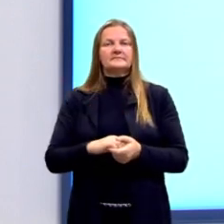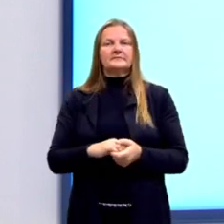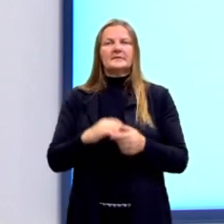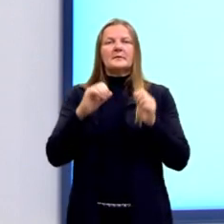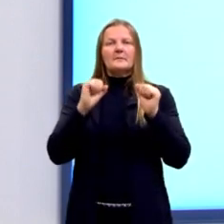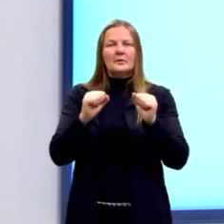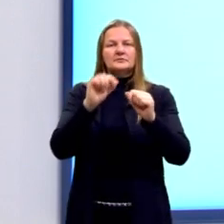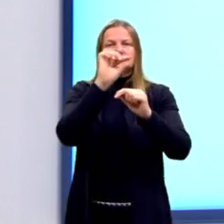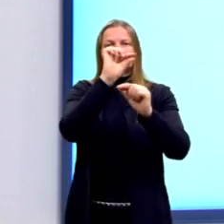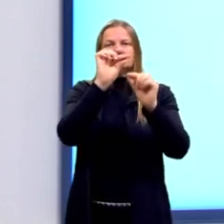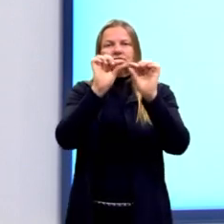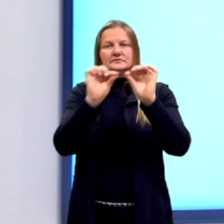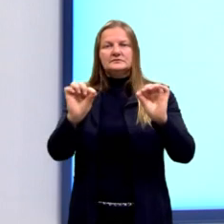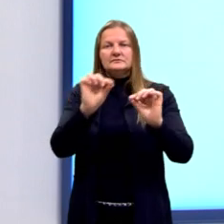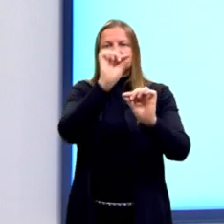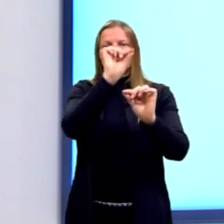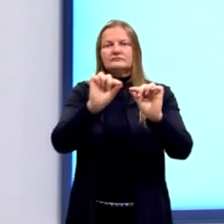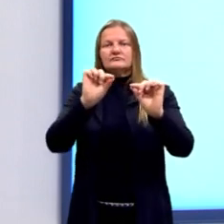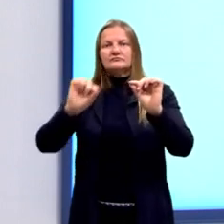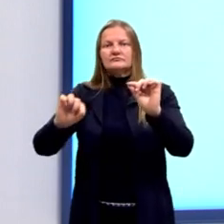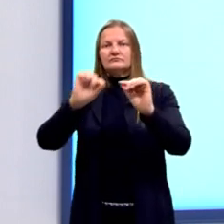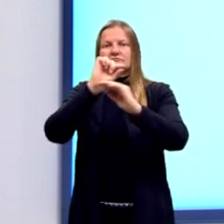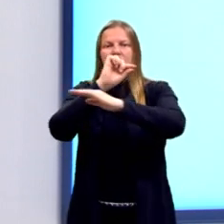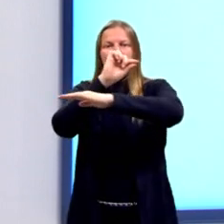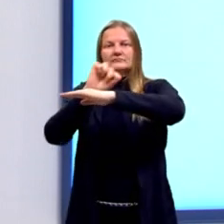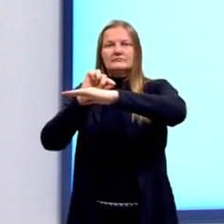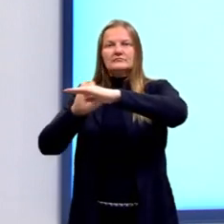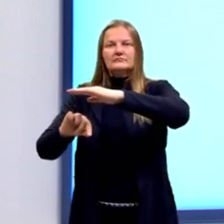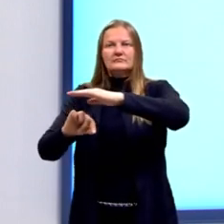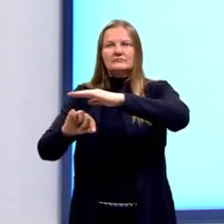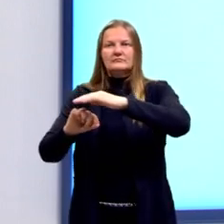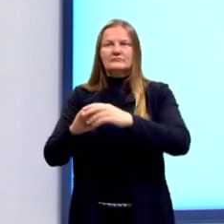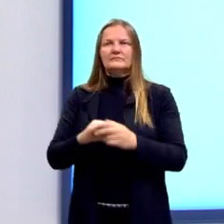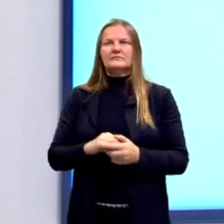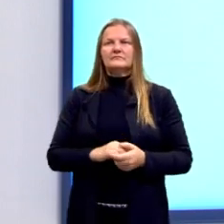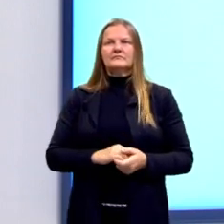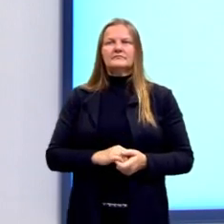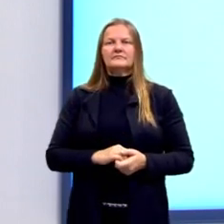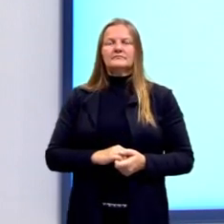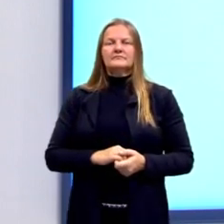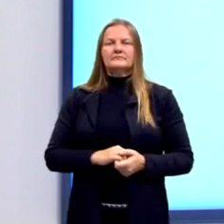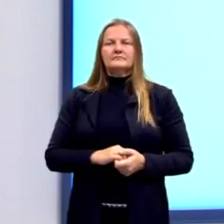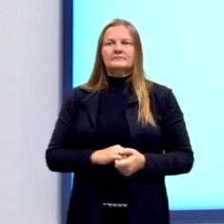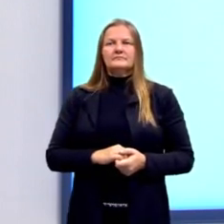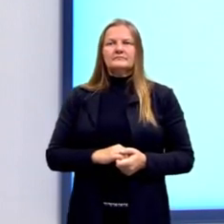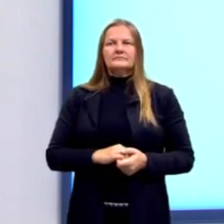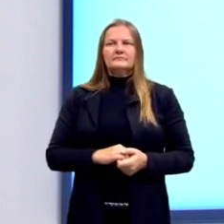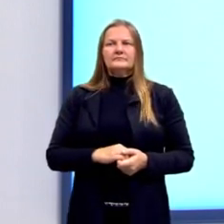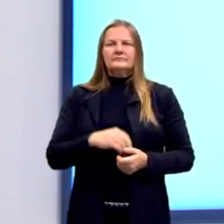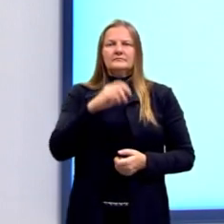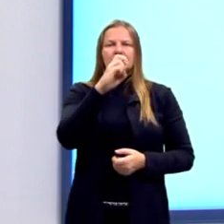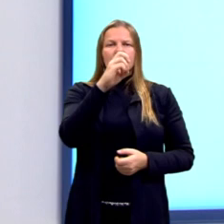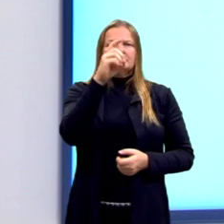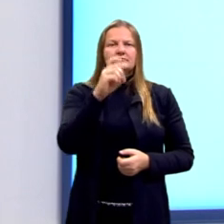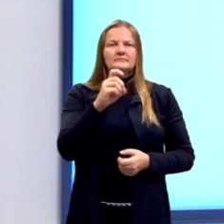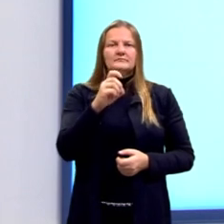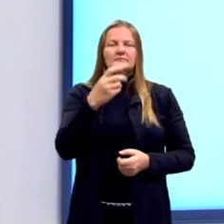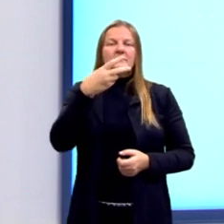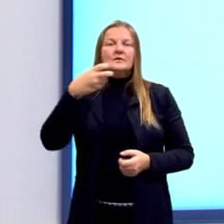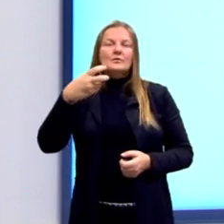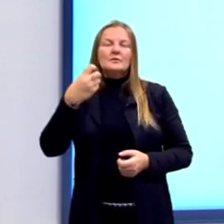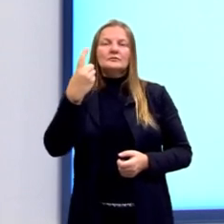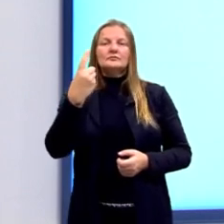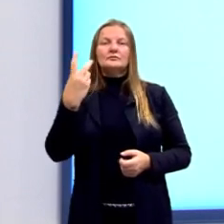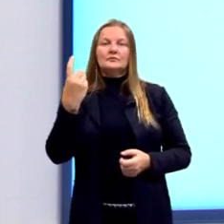posso, então, simplificar os dois membros da igualdade por C. Então, temos 5X igual